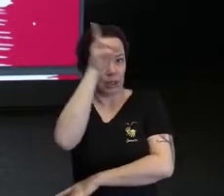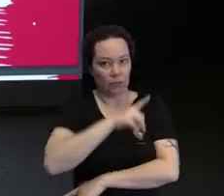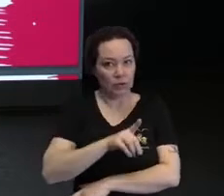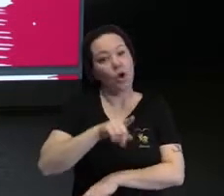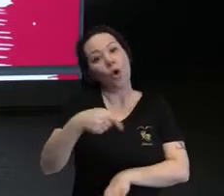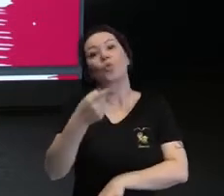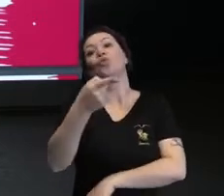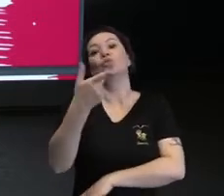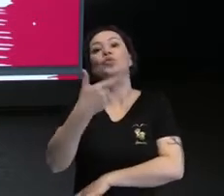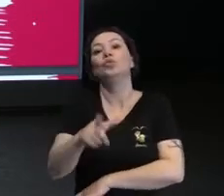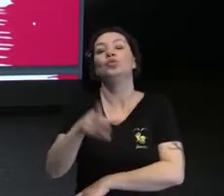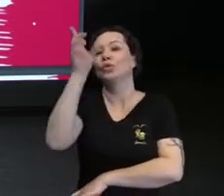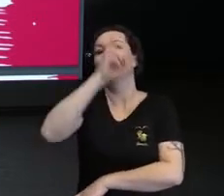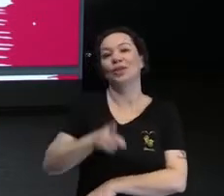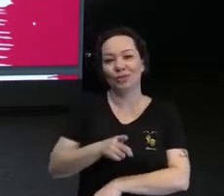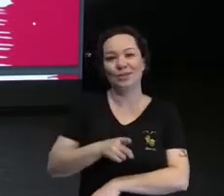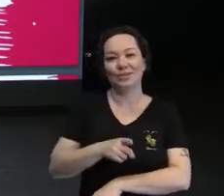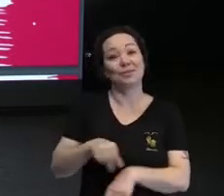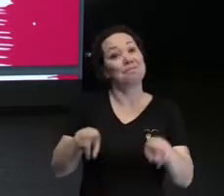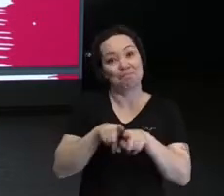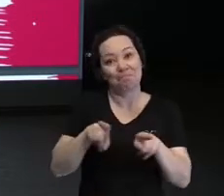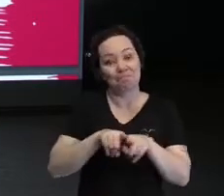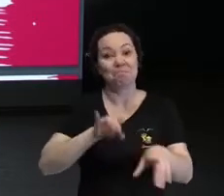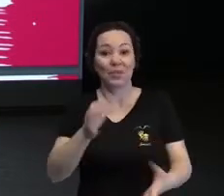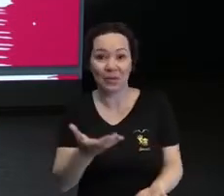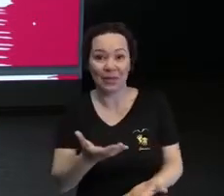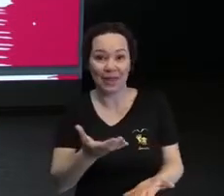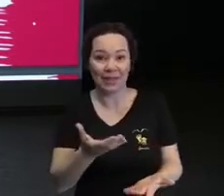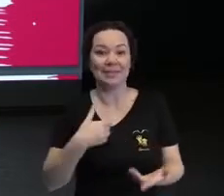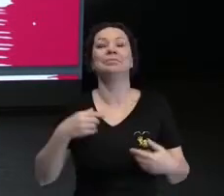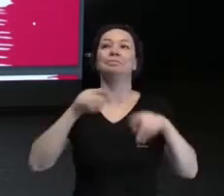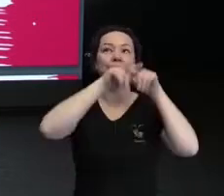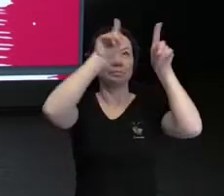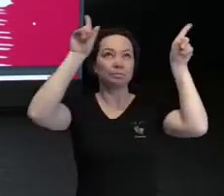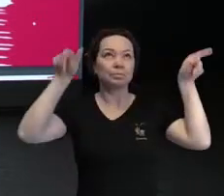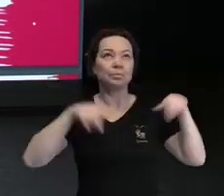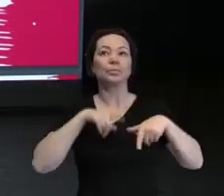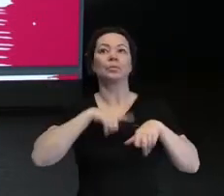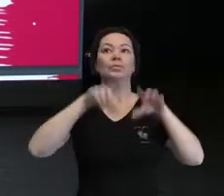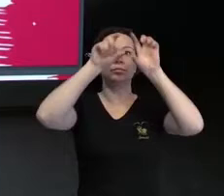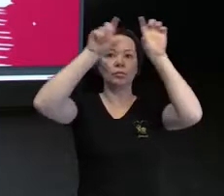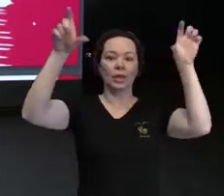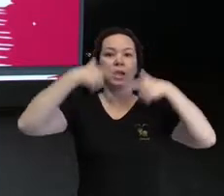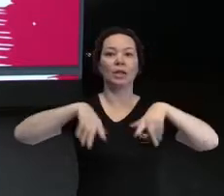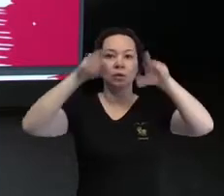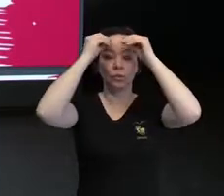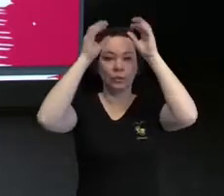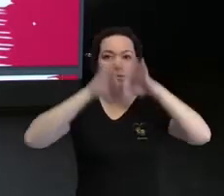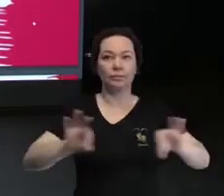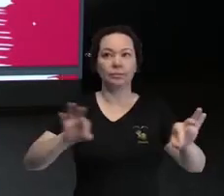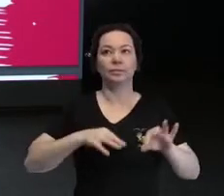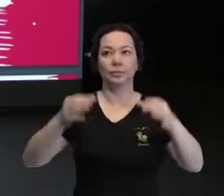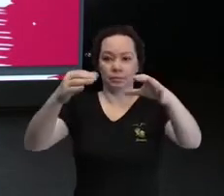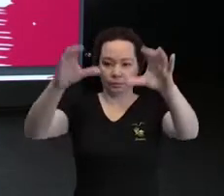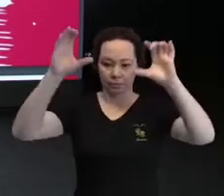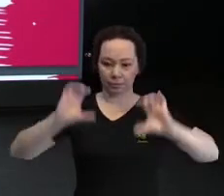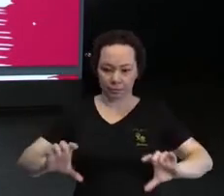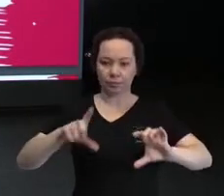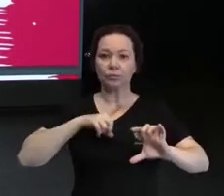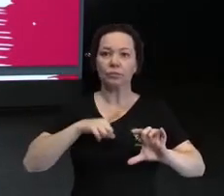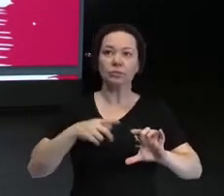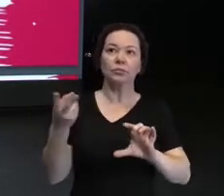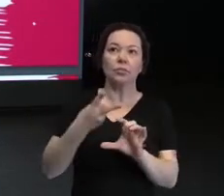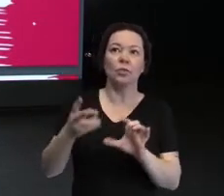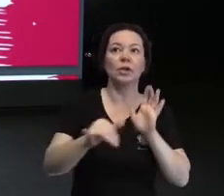linguagem simples, ela é bastante importante. E na minha tela eu tenho o título, linguagem simples, e embaixo eu tenho dois exemplos como se fossem duas